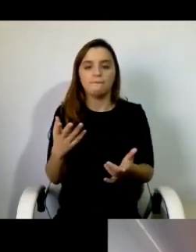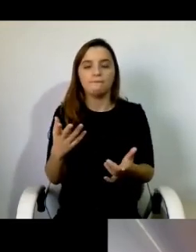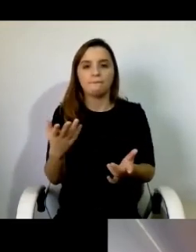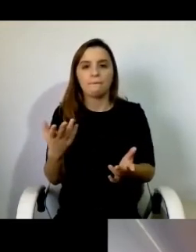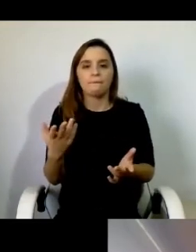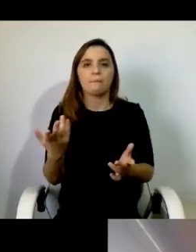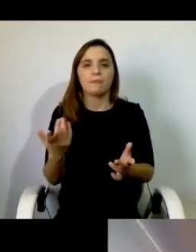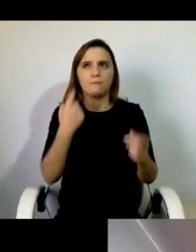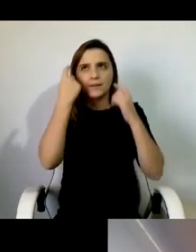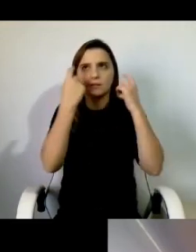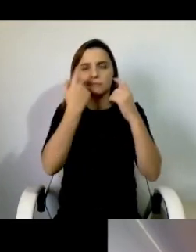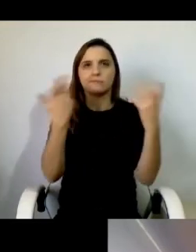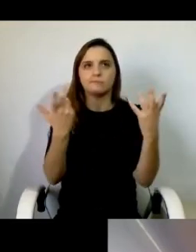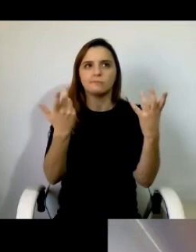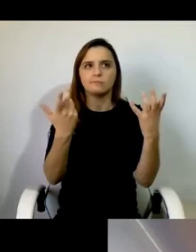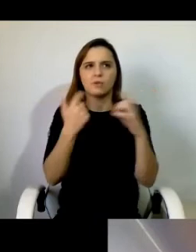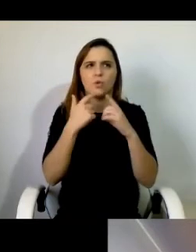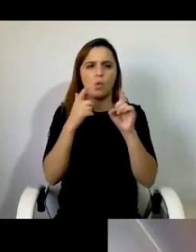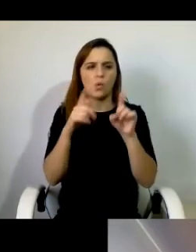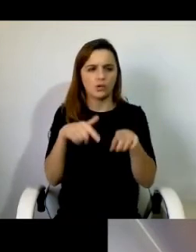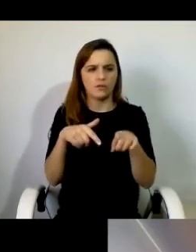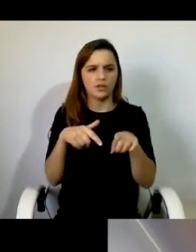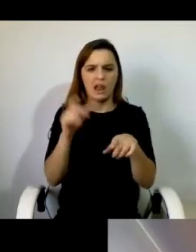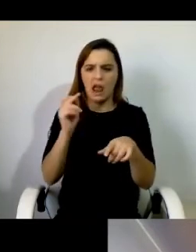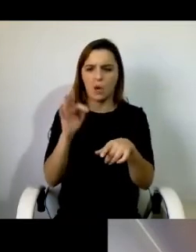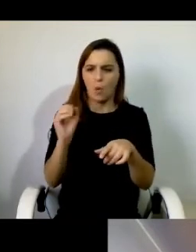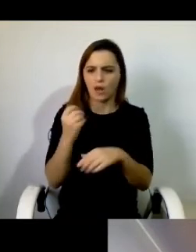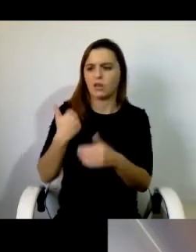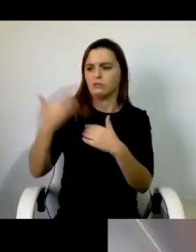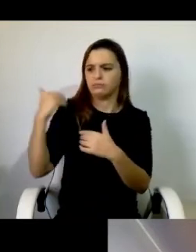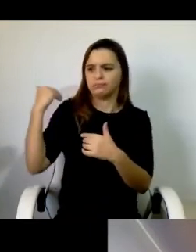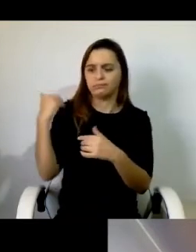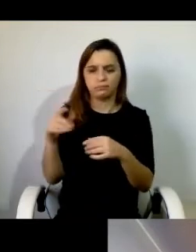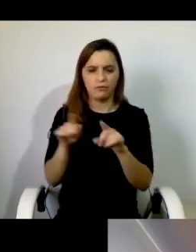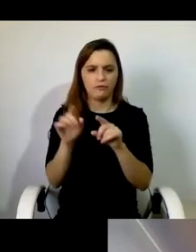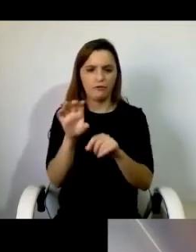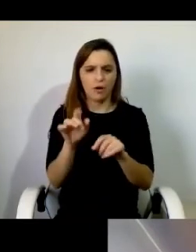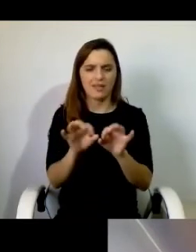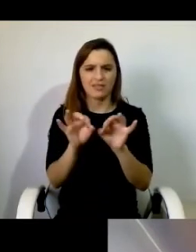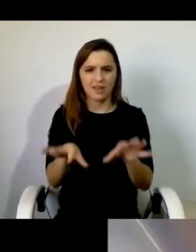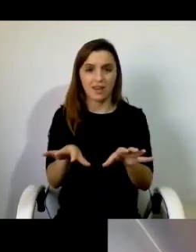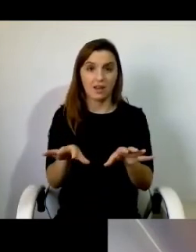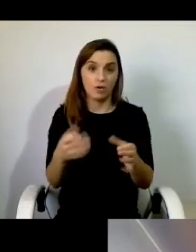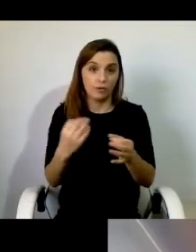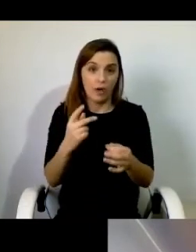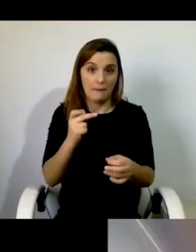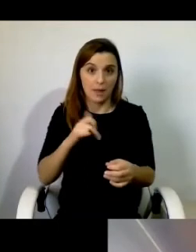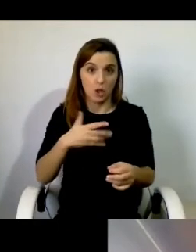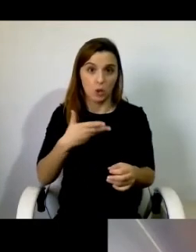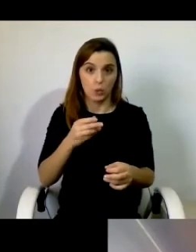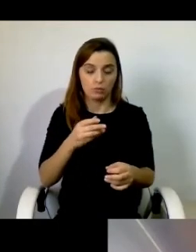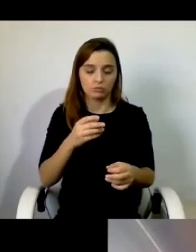que voltemos há 40 anos atrás, como dizia o Avili. Portanto, é esta a mensagem que nós queremos